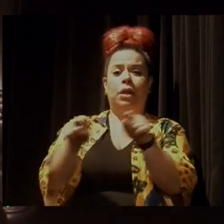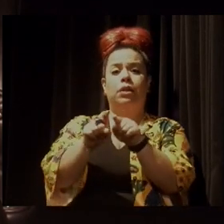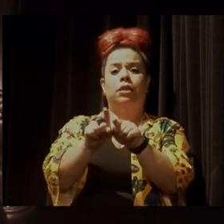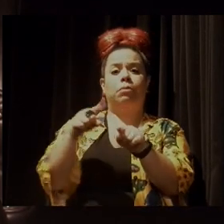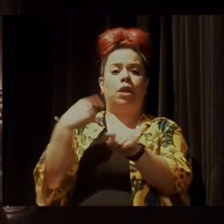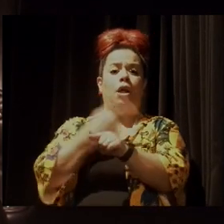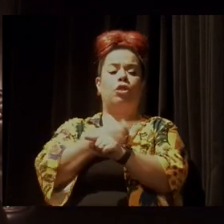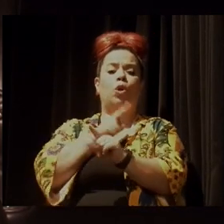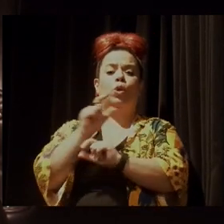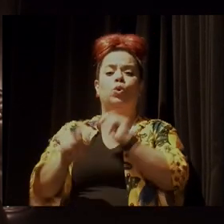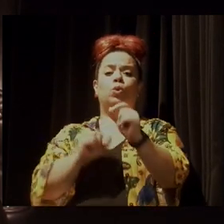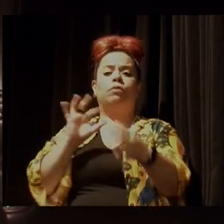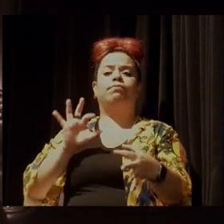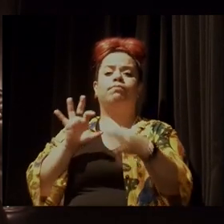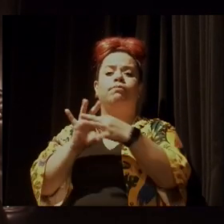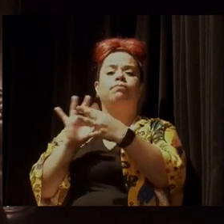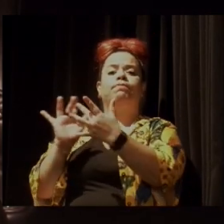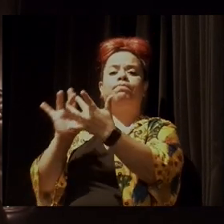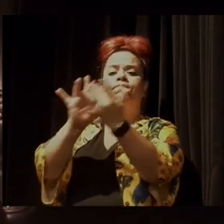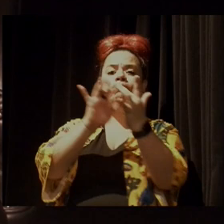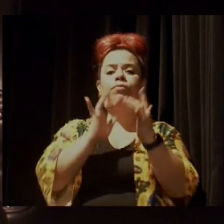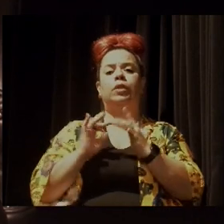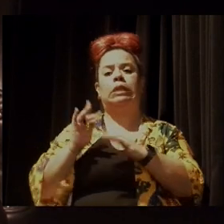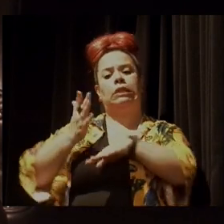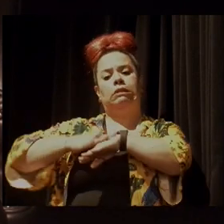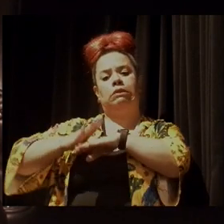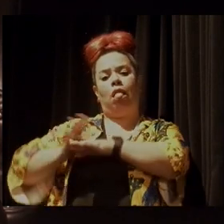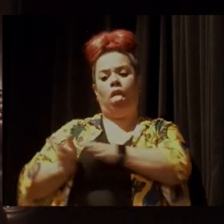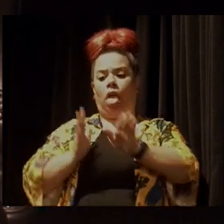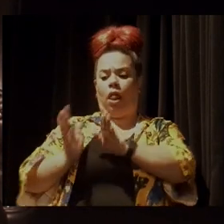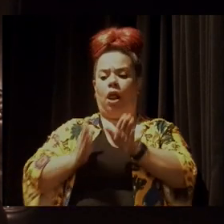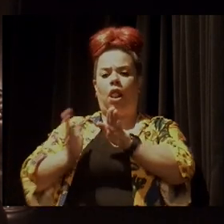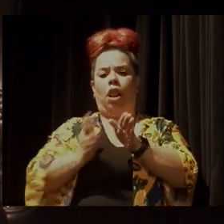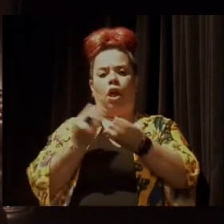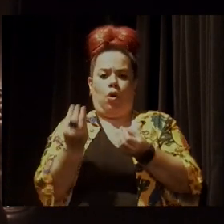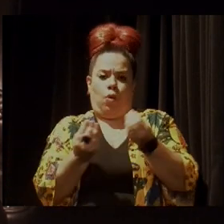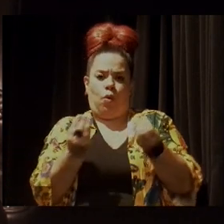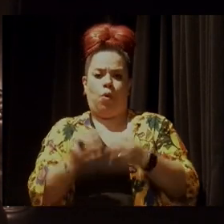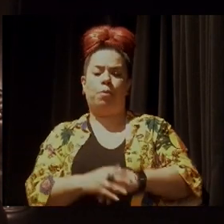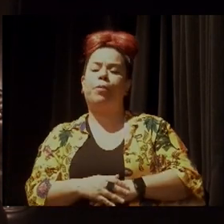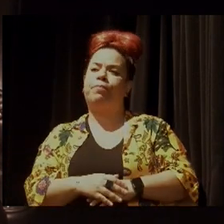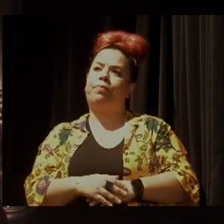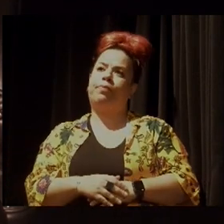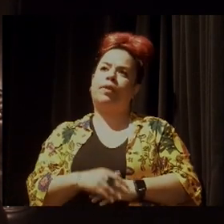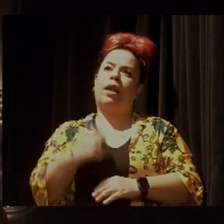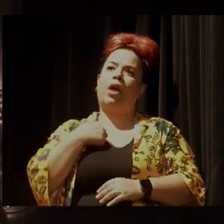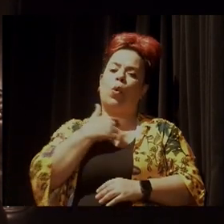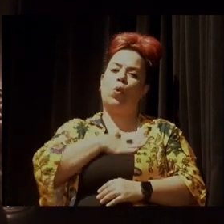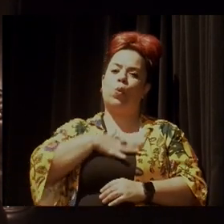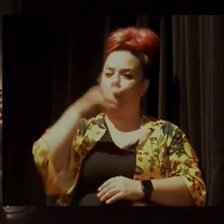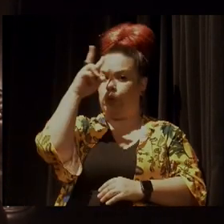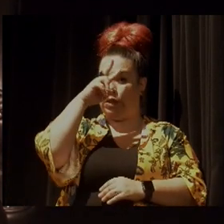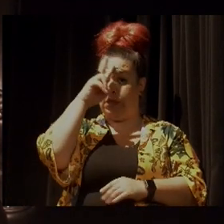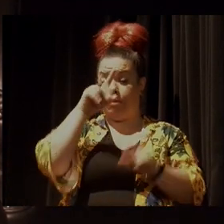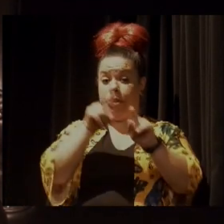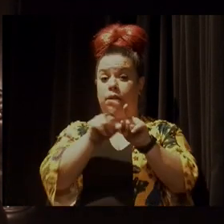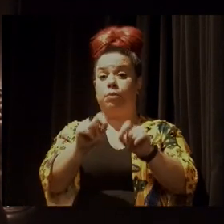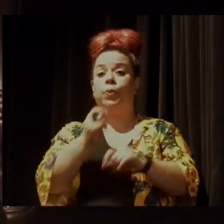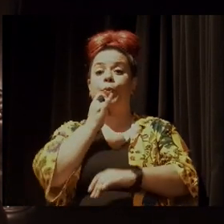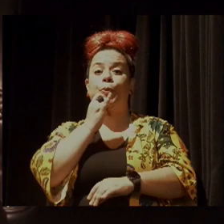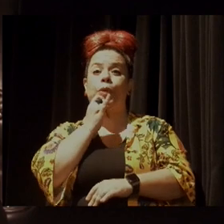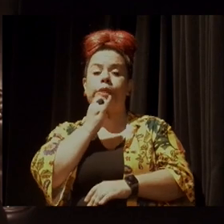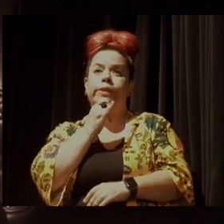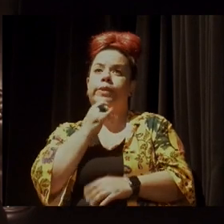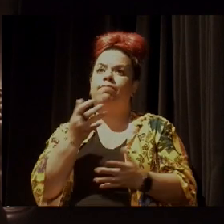nossas relações com a produção. Eu gosto muito de destacar, como um exemplo que eu acho